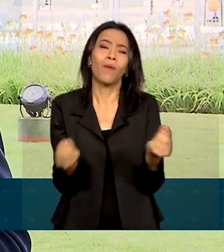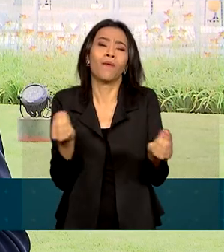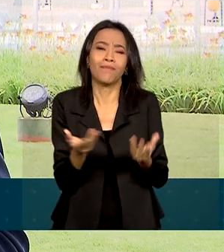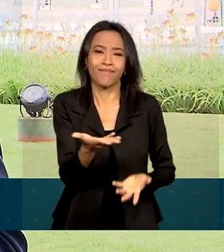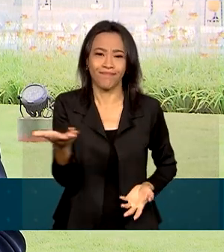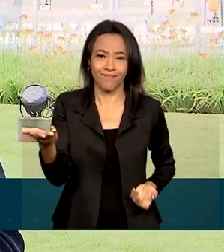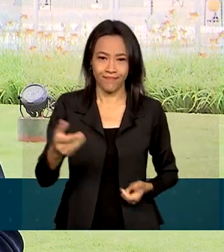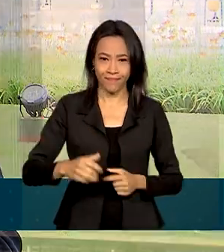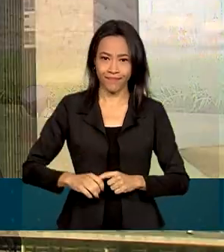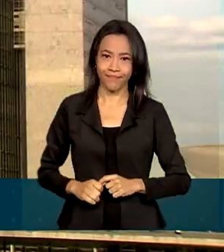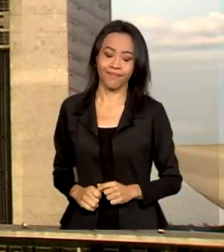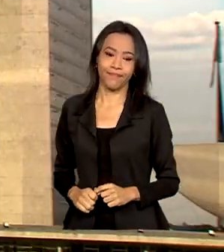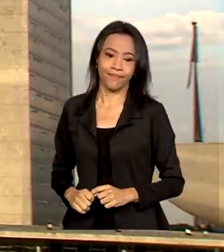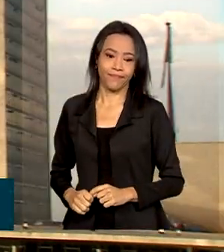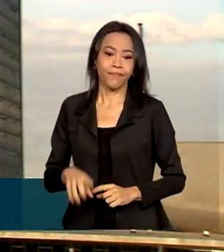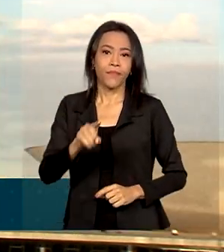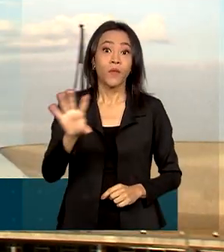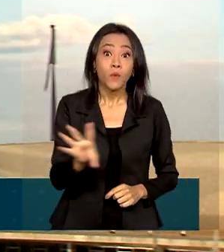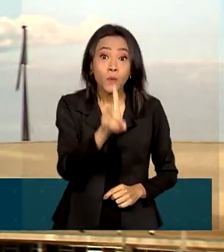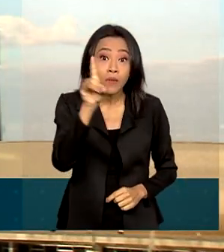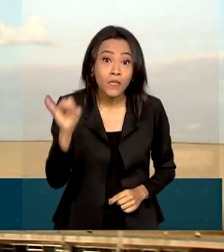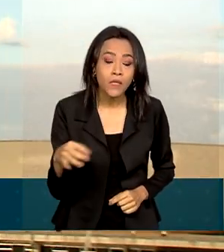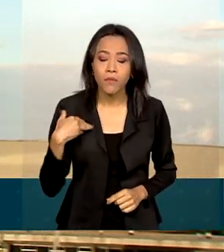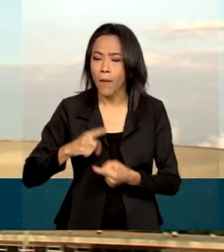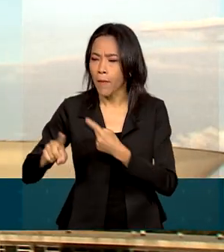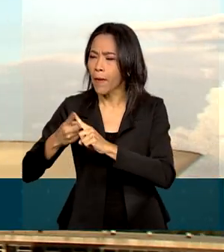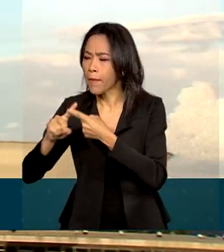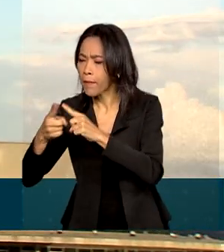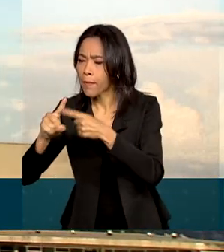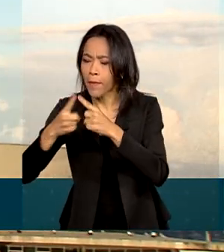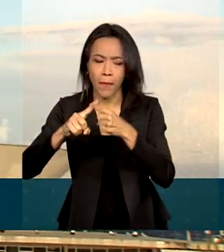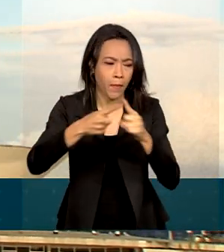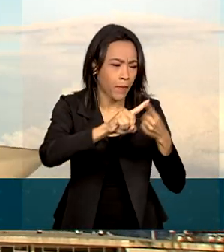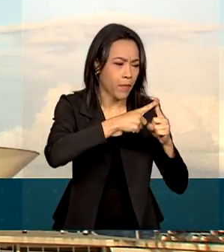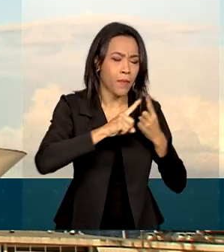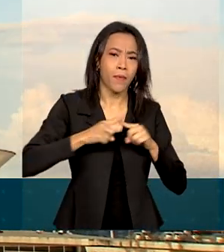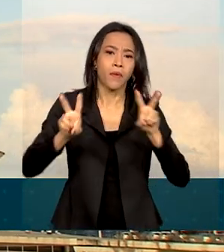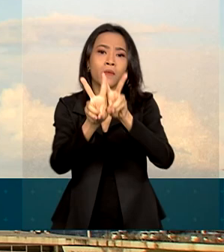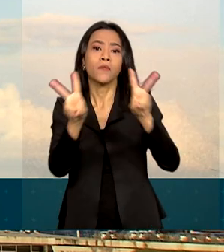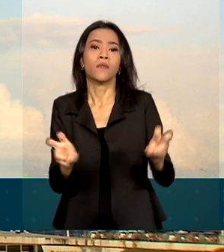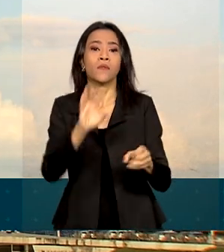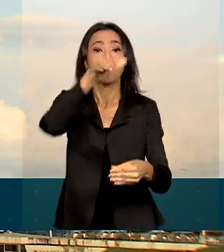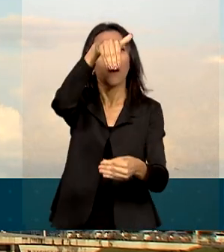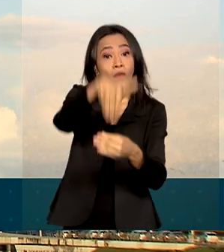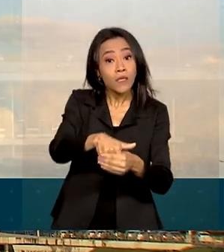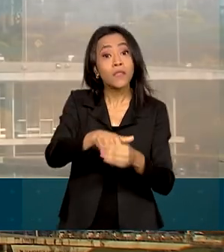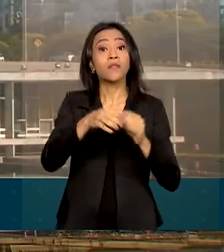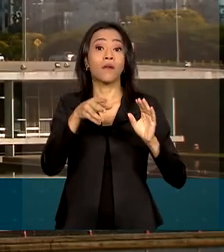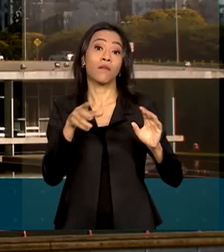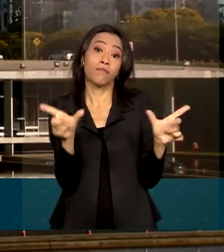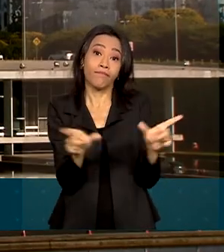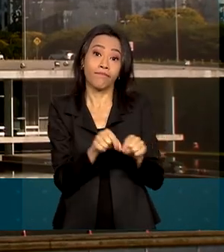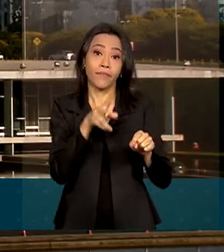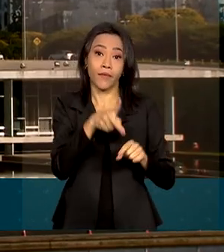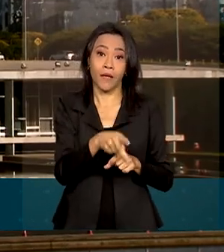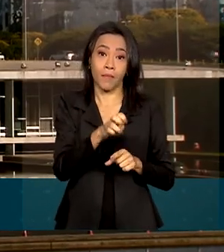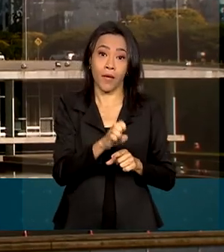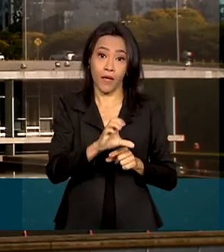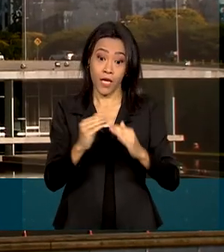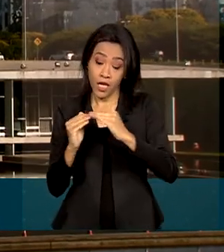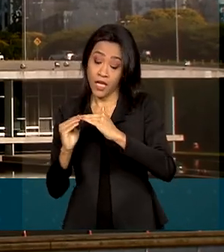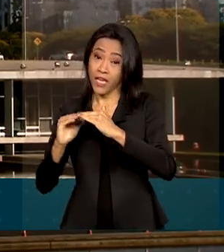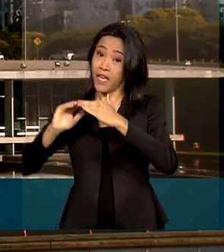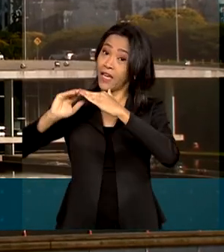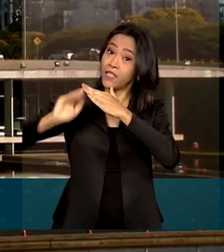foi. O dia foi de articulação em torno da votação da proposta de emenda à Constituição, que retira do teto de